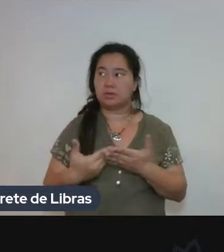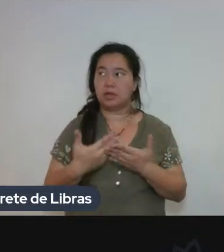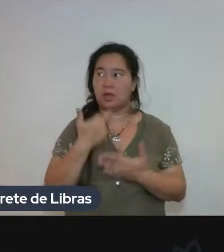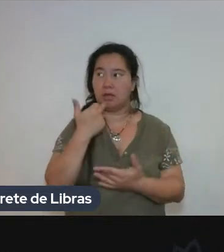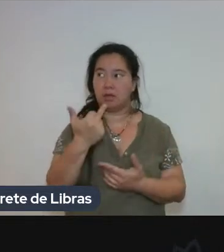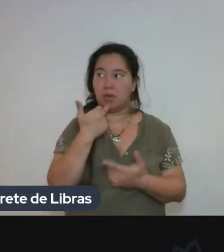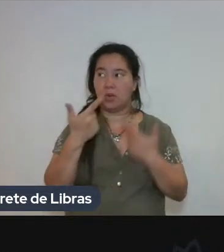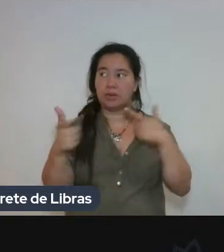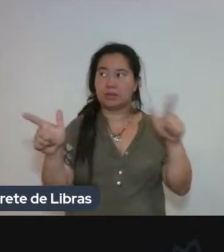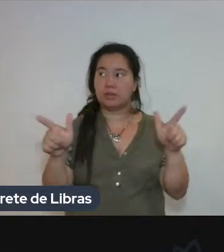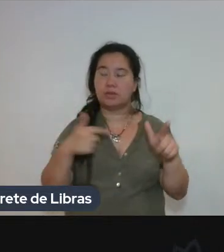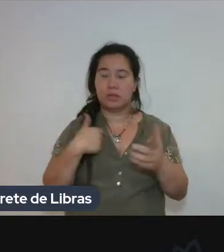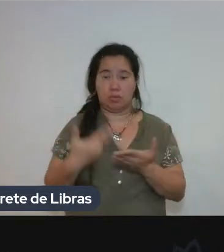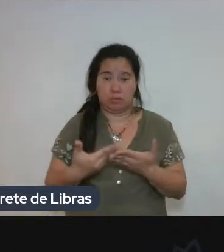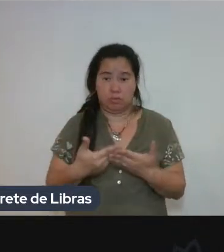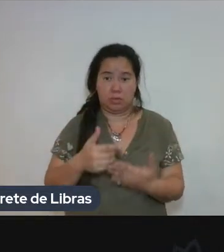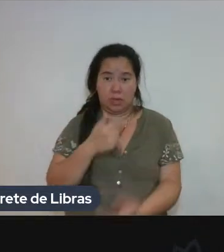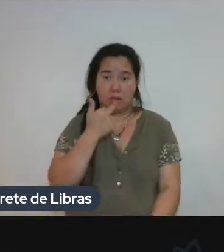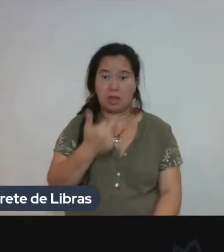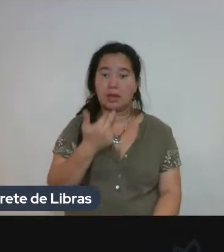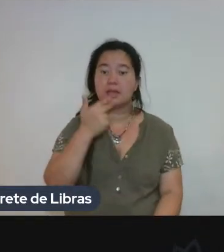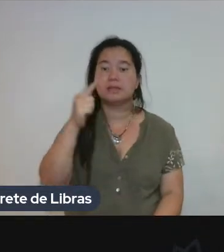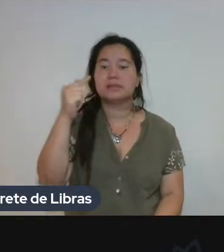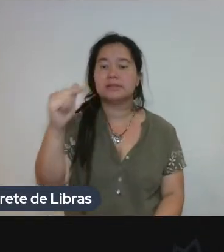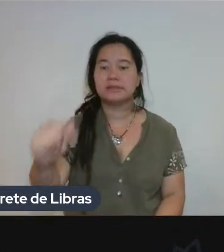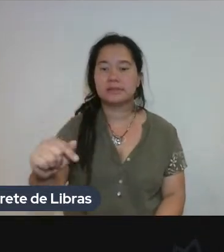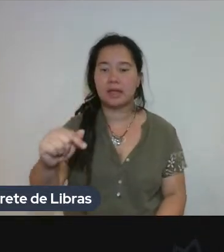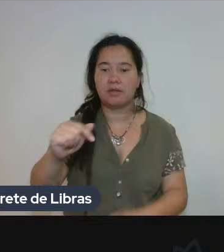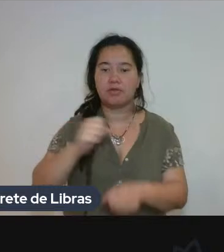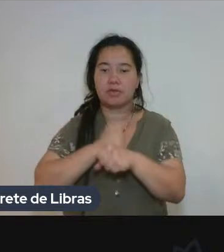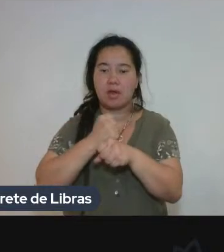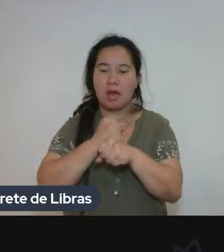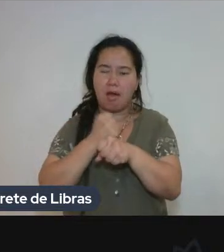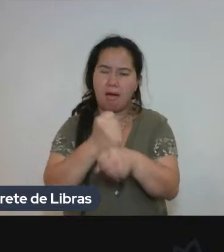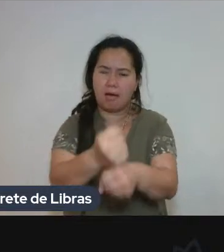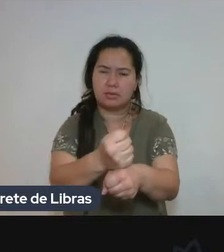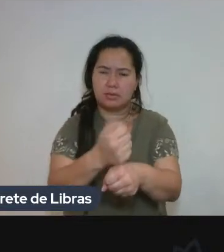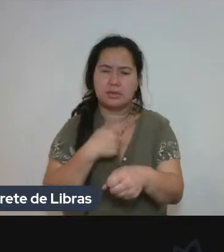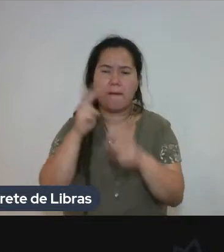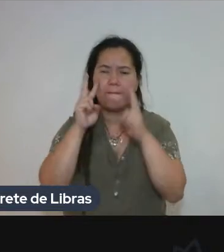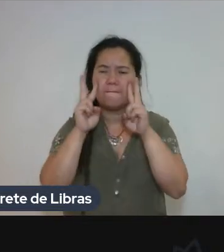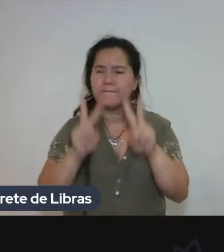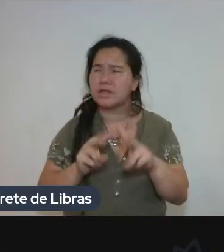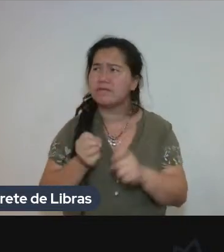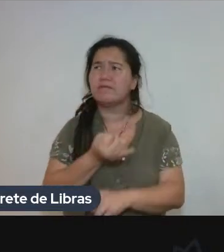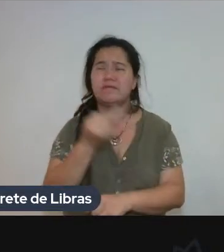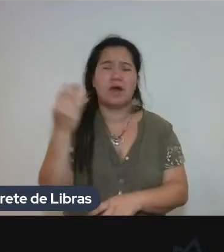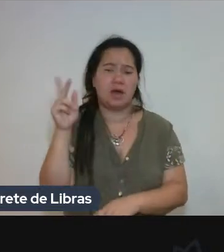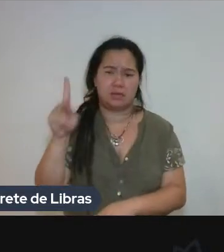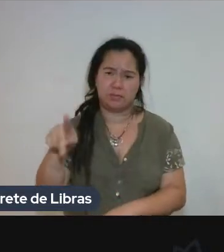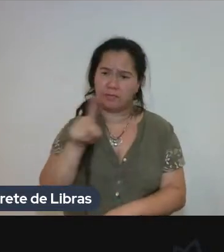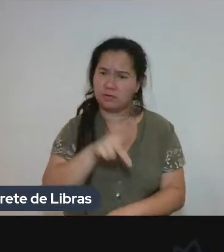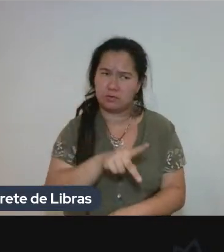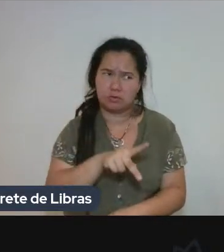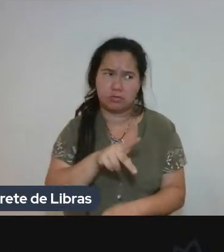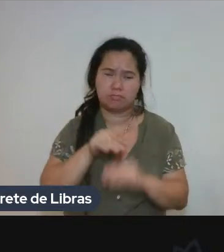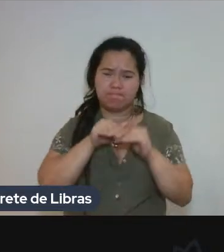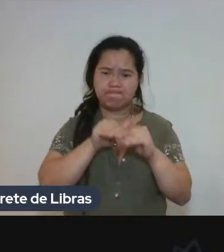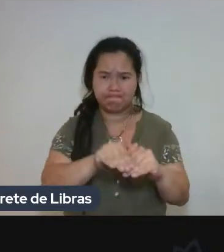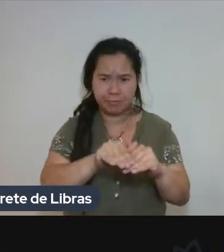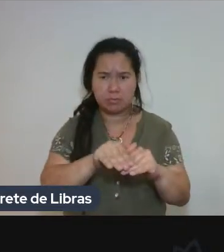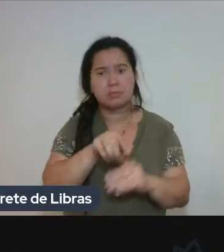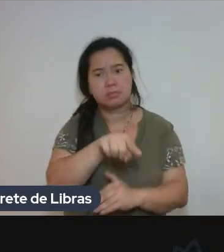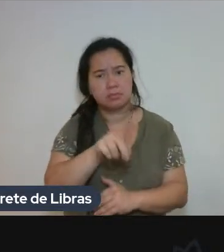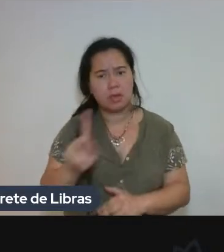inglês por sete anos seguidos, então, tipo assim, eu via muitos professores, com muitos colegas, inclusive professores que eram bem